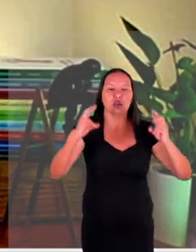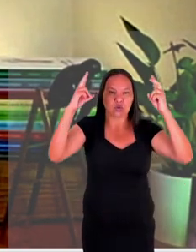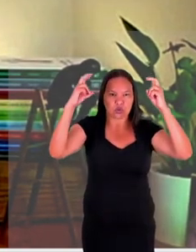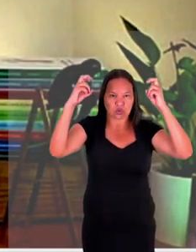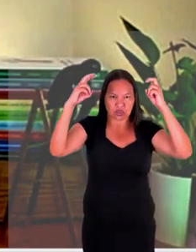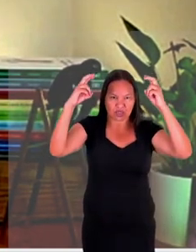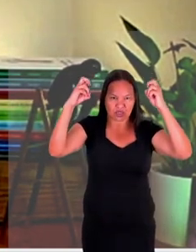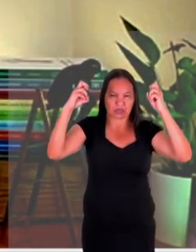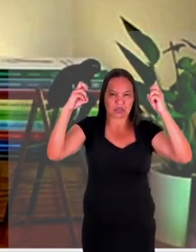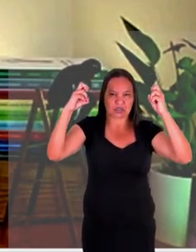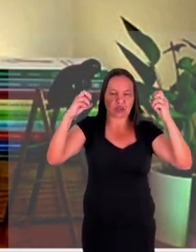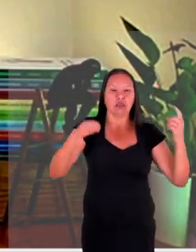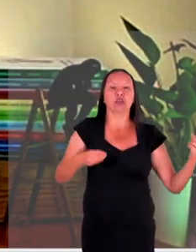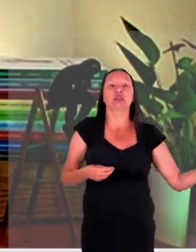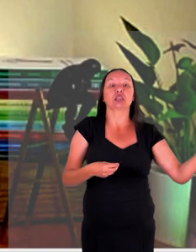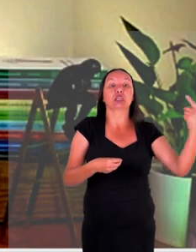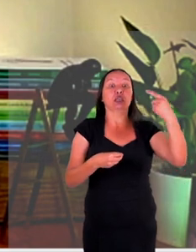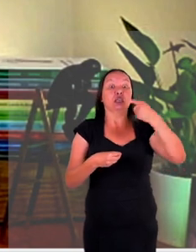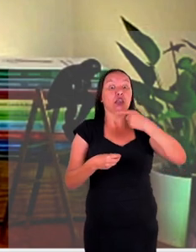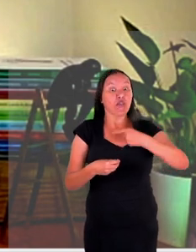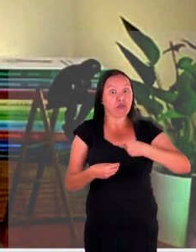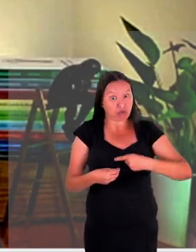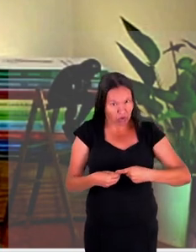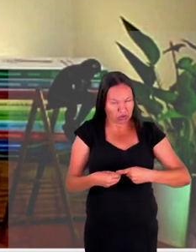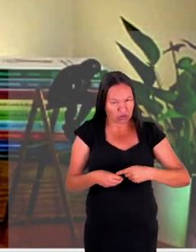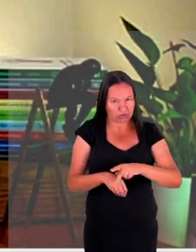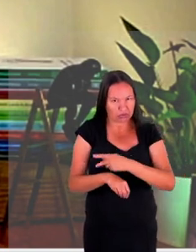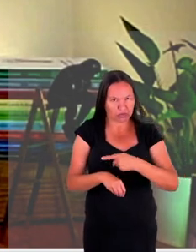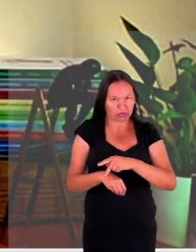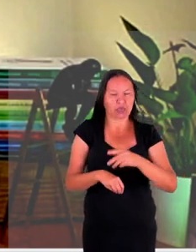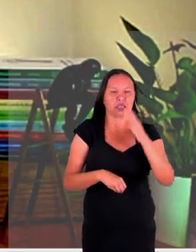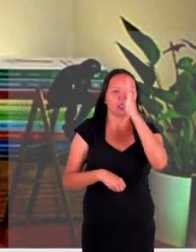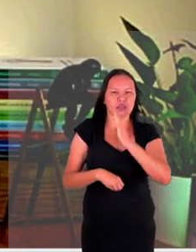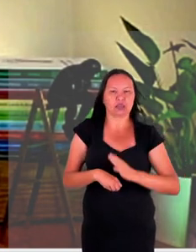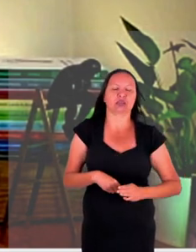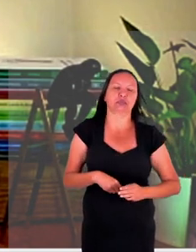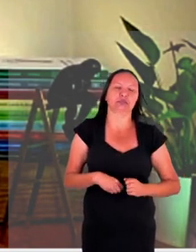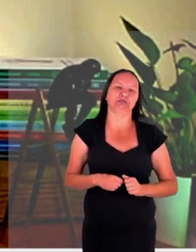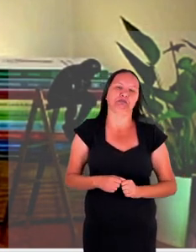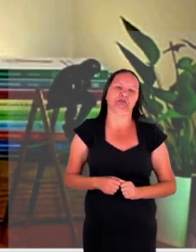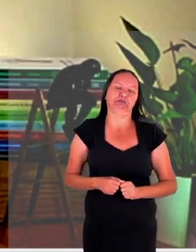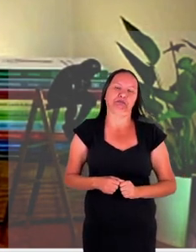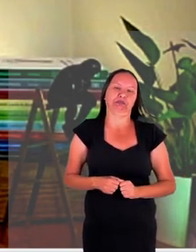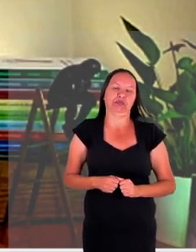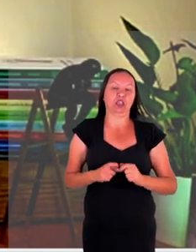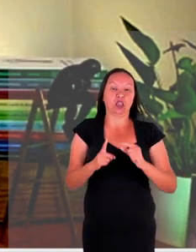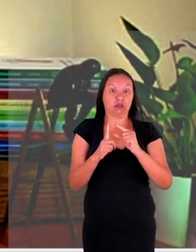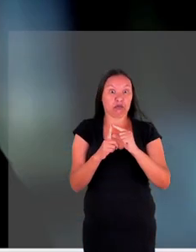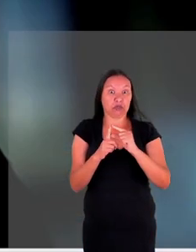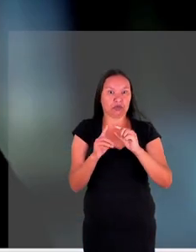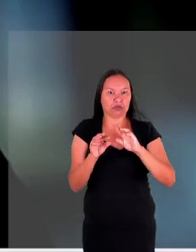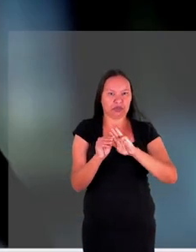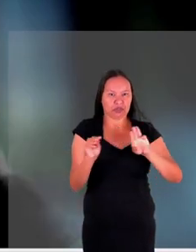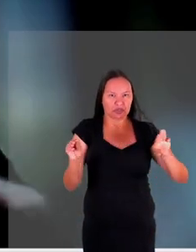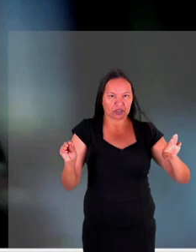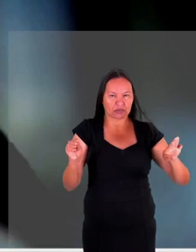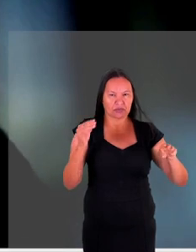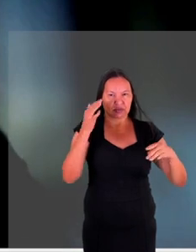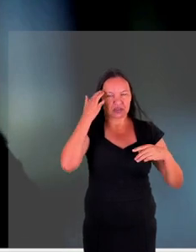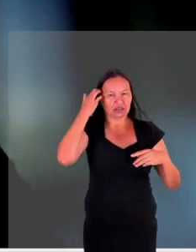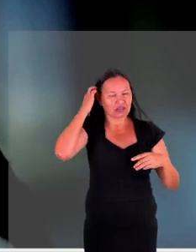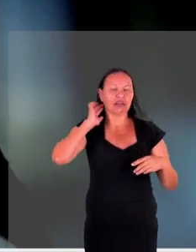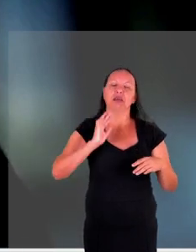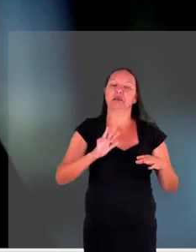de volta aqueles que conseguiram guarida em outro país eu vou dividir a resposta porque vai